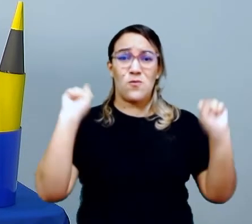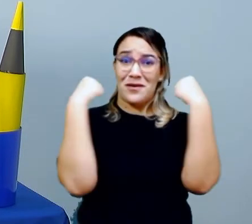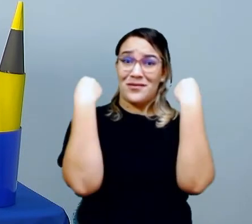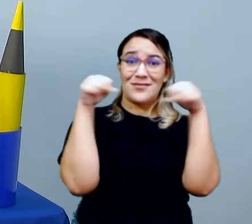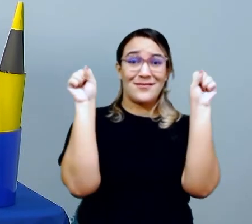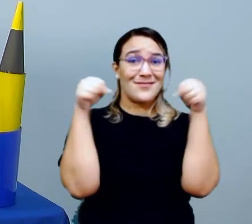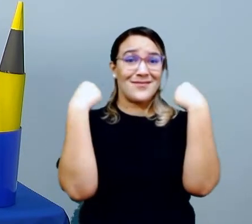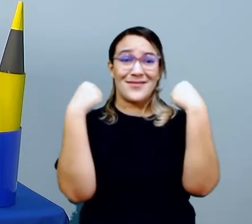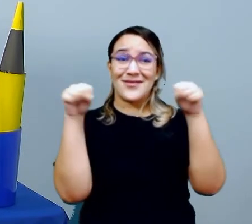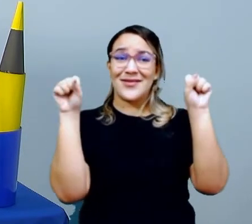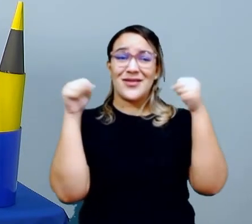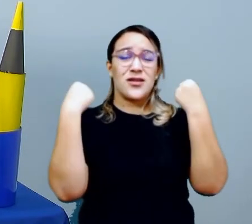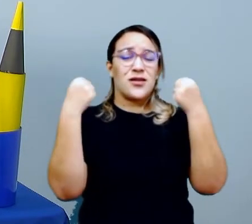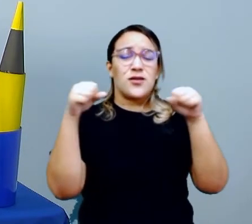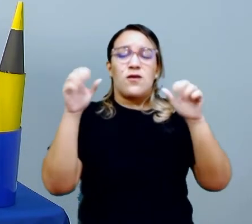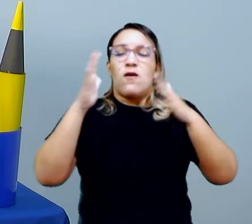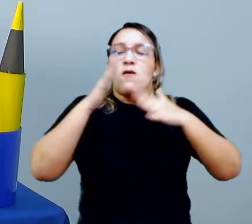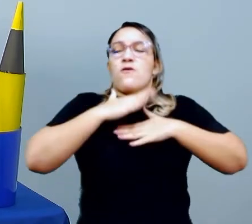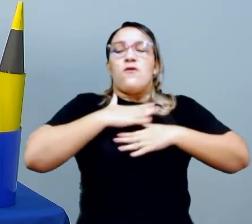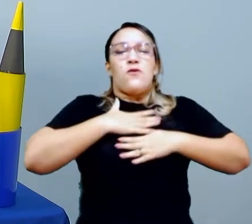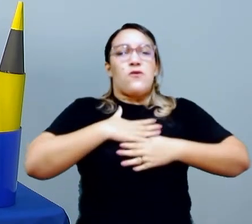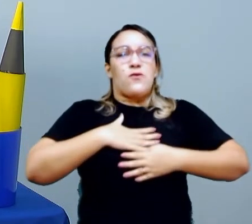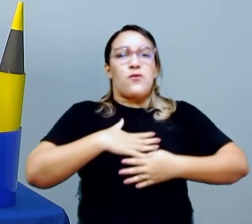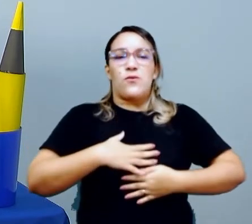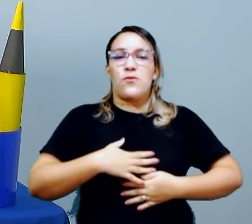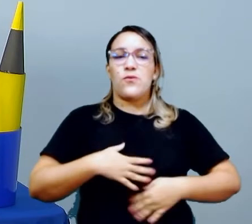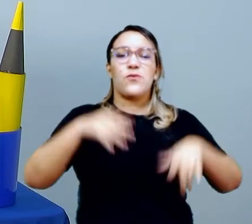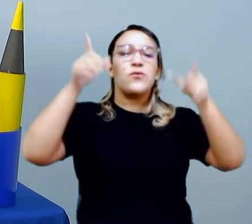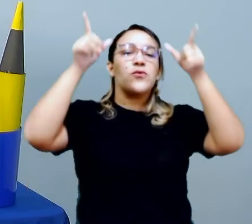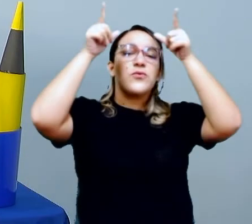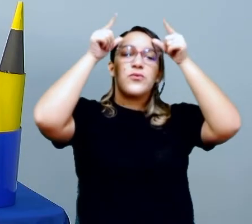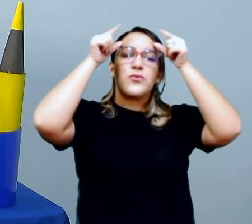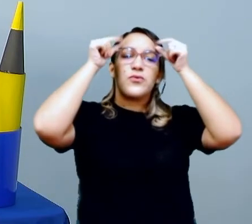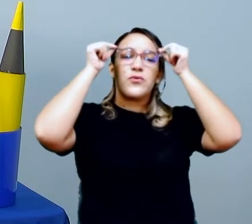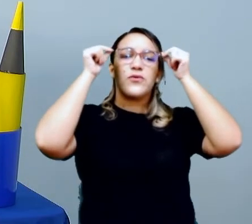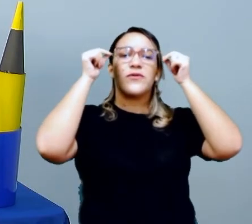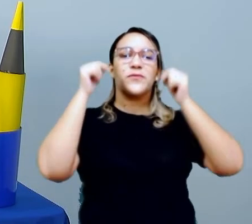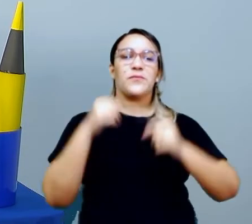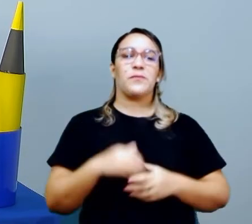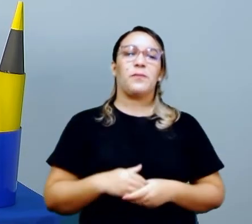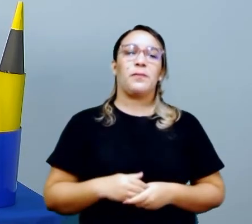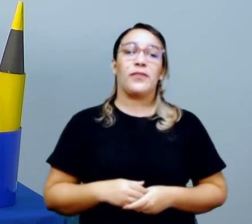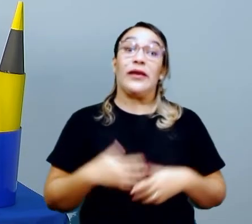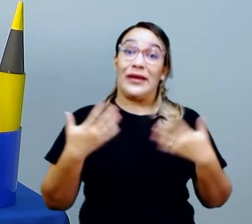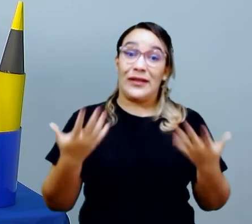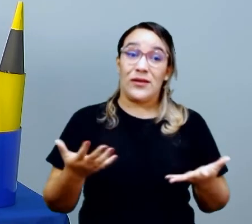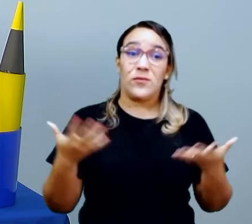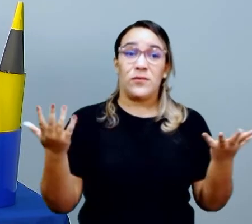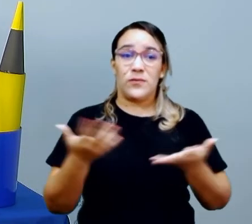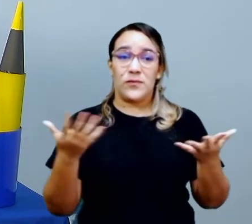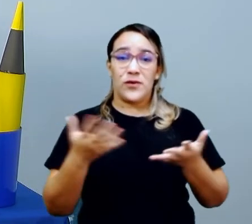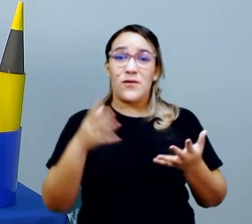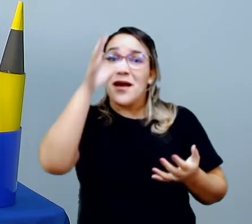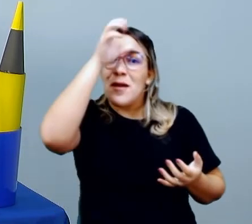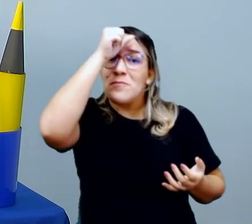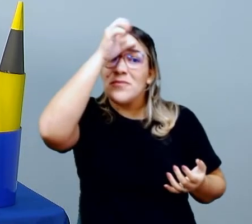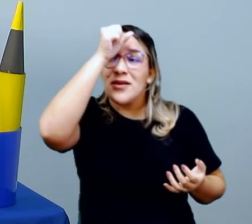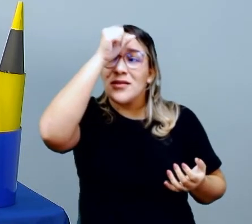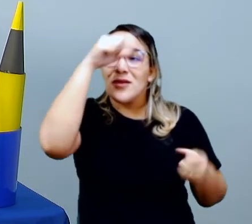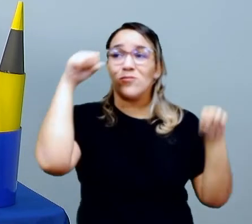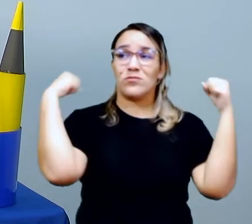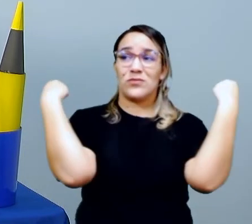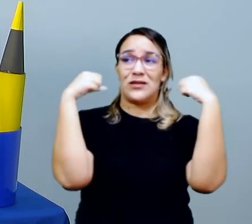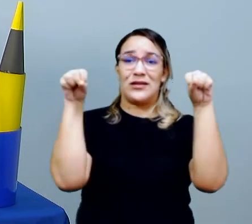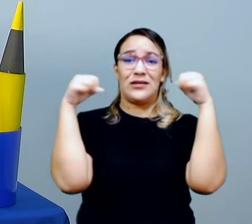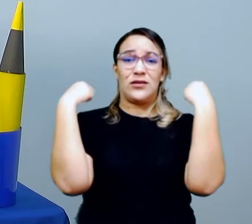exercício para a gente ficar mais tranquilo, para a gente se acalmar, né? Então, a gente vai aprender agora um